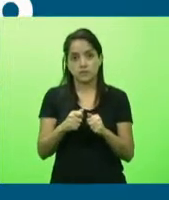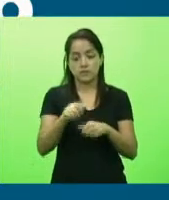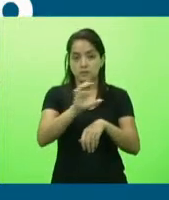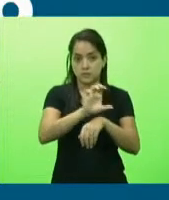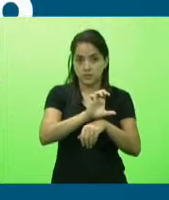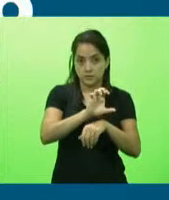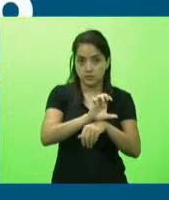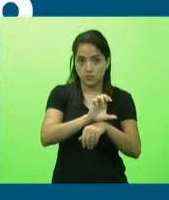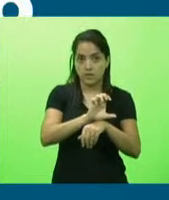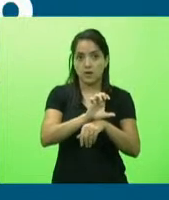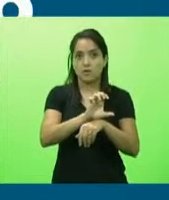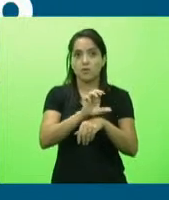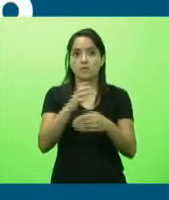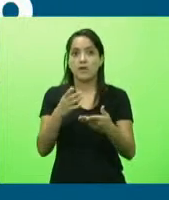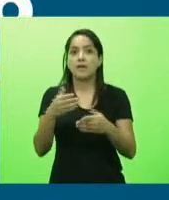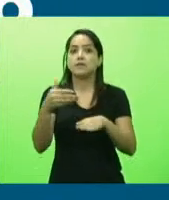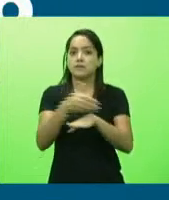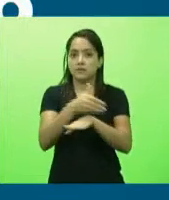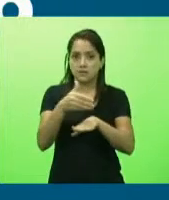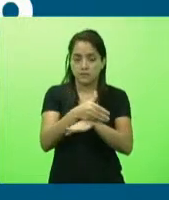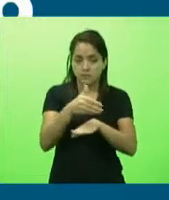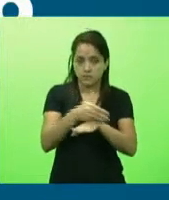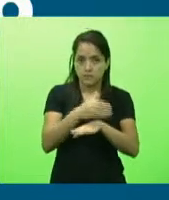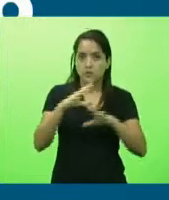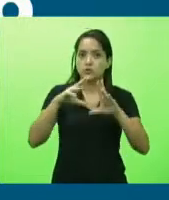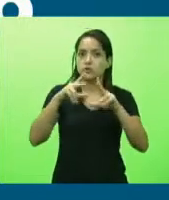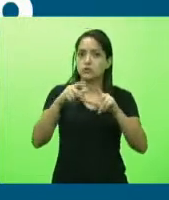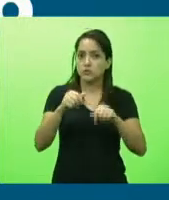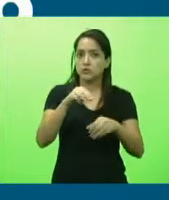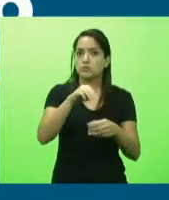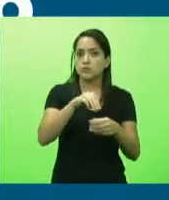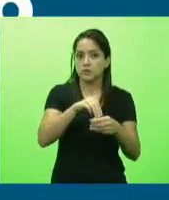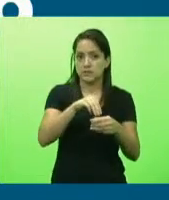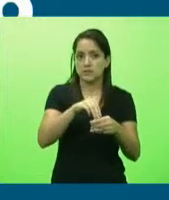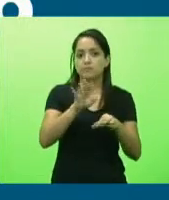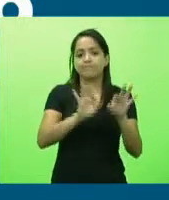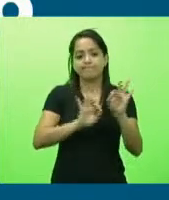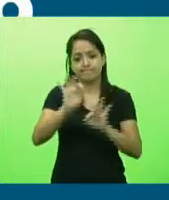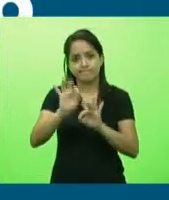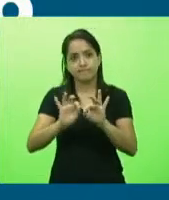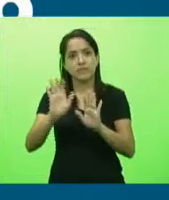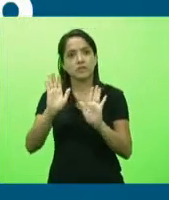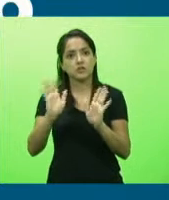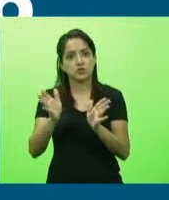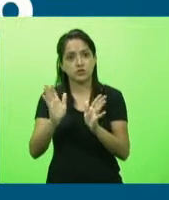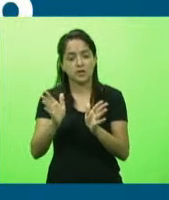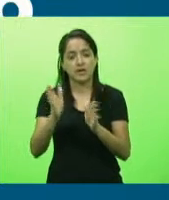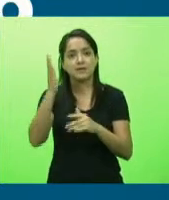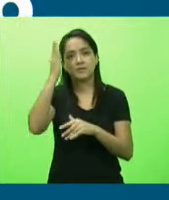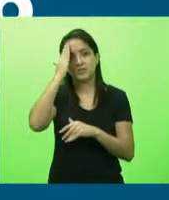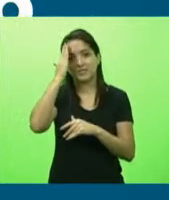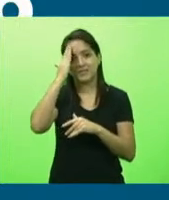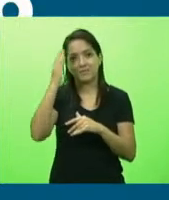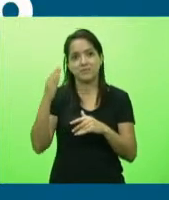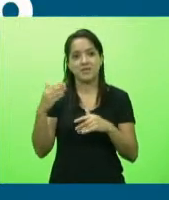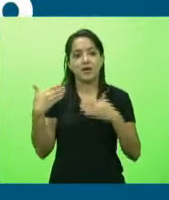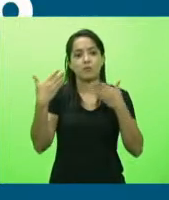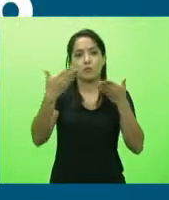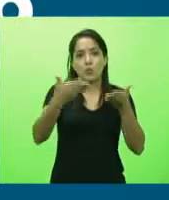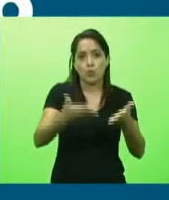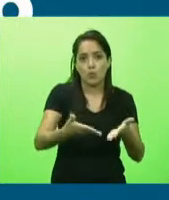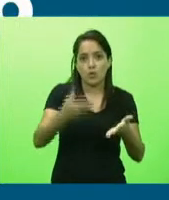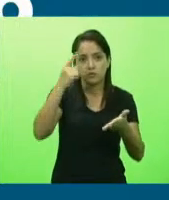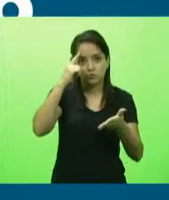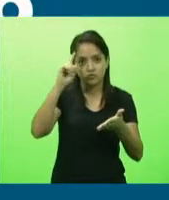elas também tem a participação de todos os municípios que já estão organizados e já sabiam da chegada dessas doses